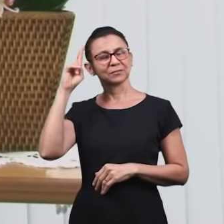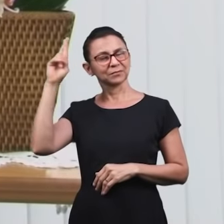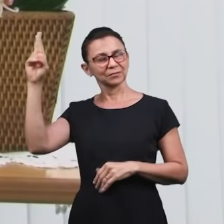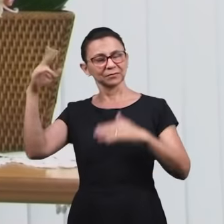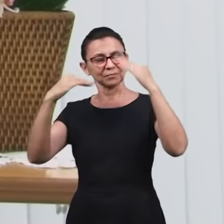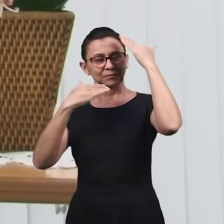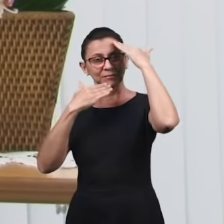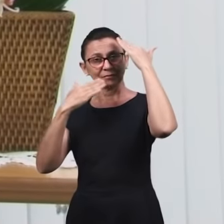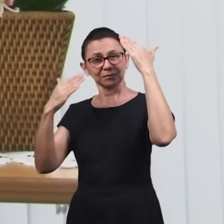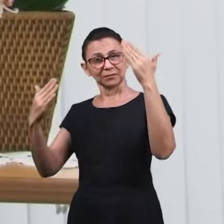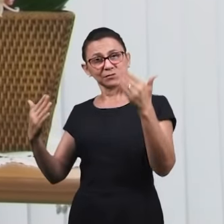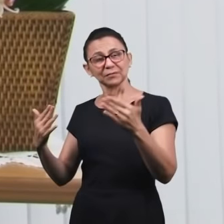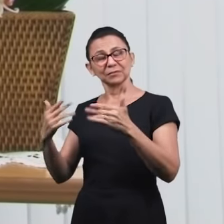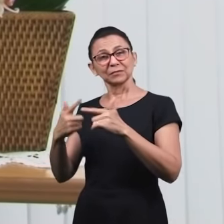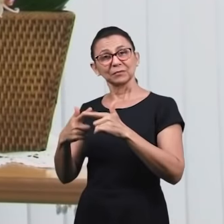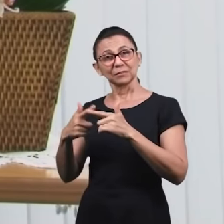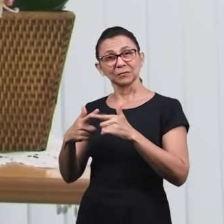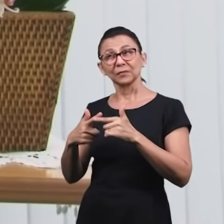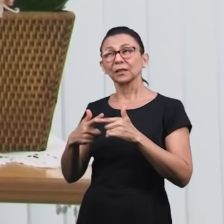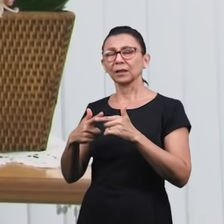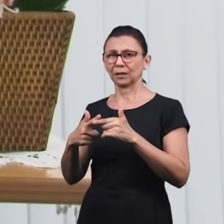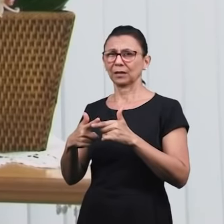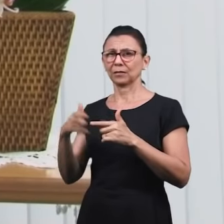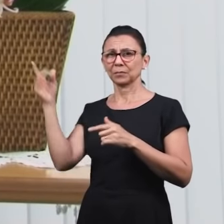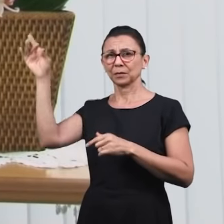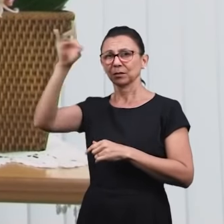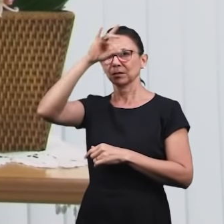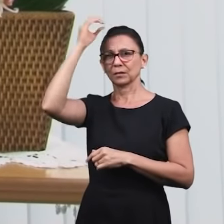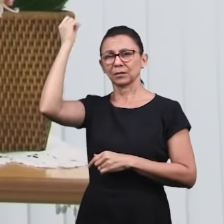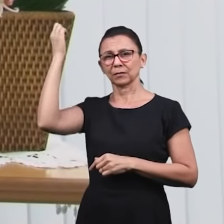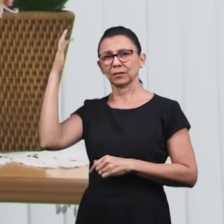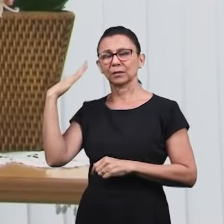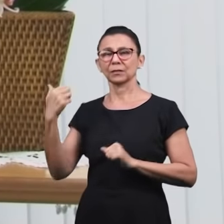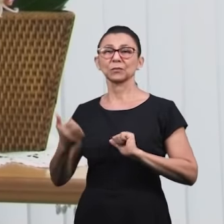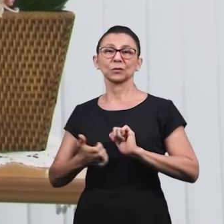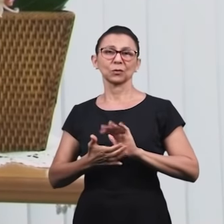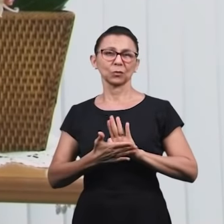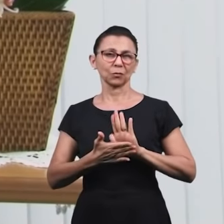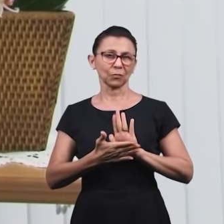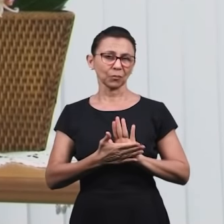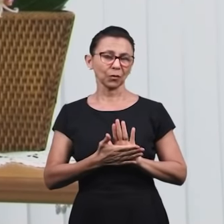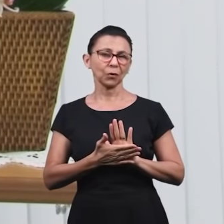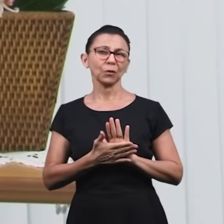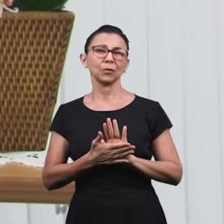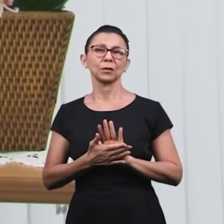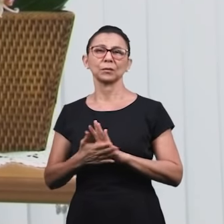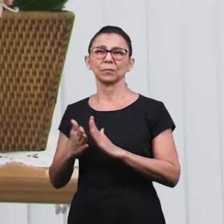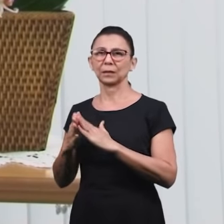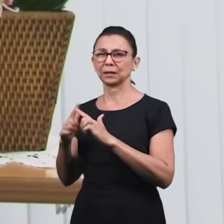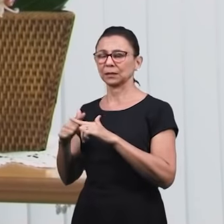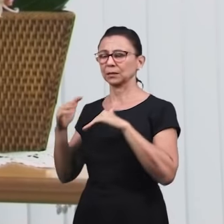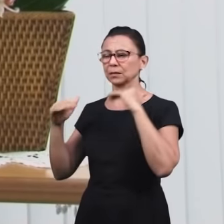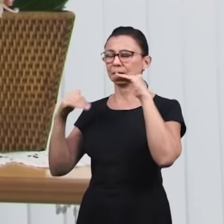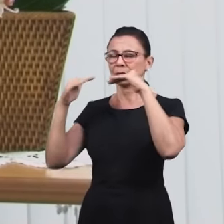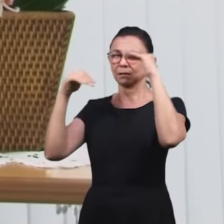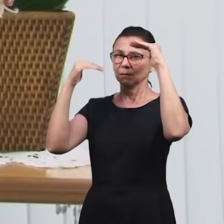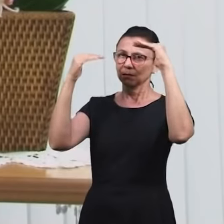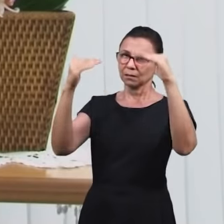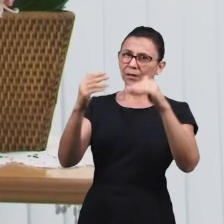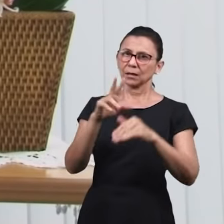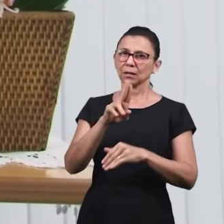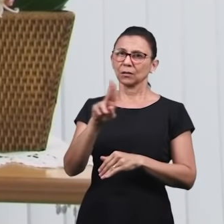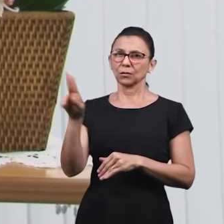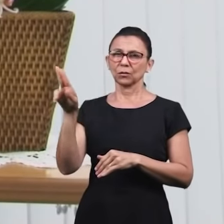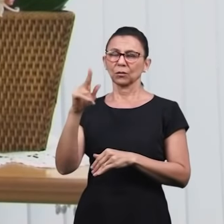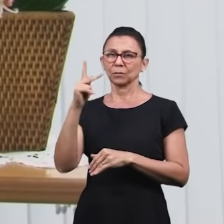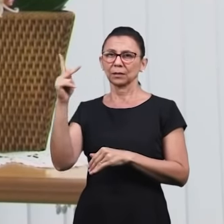Louvado seja o nome do Senhor. Glorificamos ao Senhor, porque temos louvores que o Espírito Santo tem revelado através dos tempos, tempos para a edificação